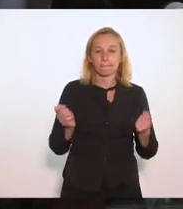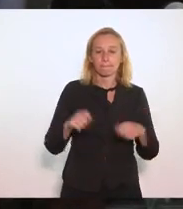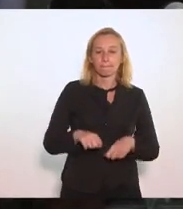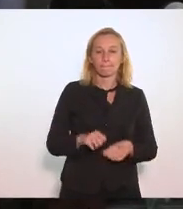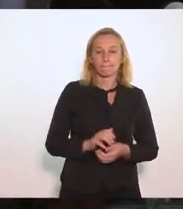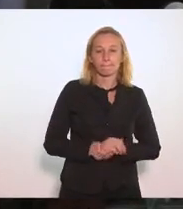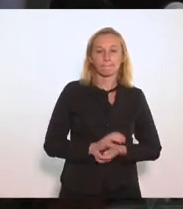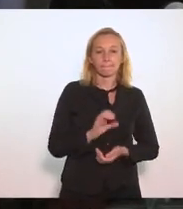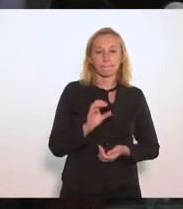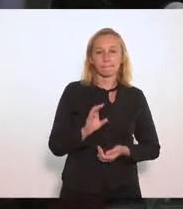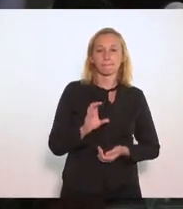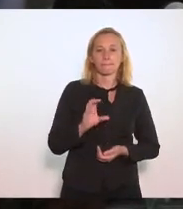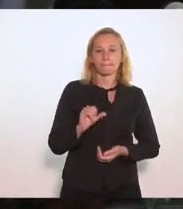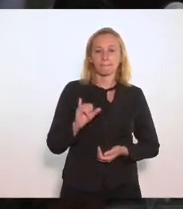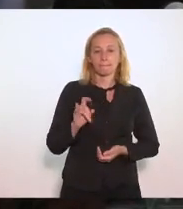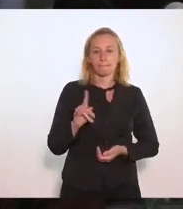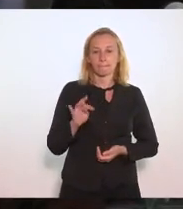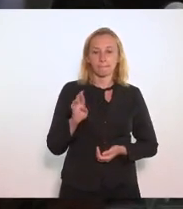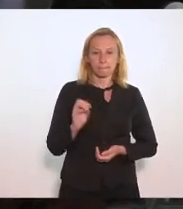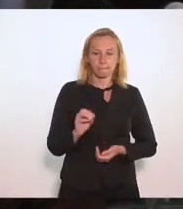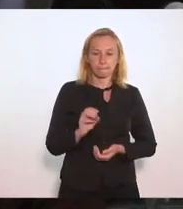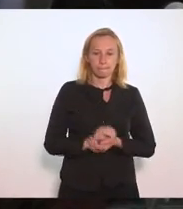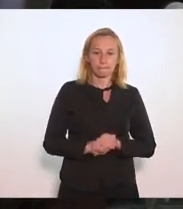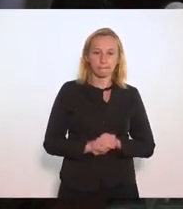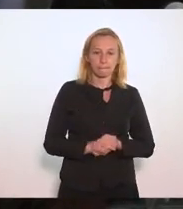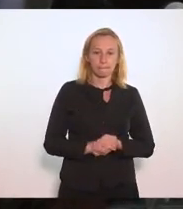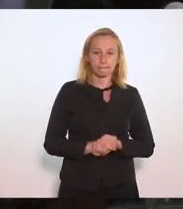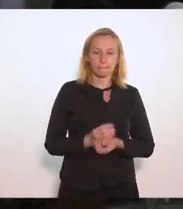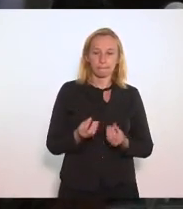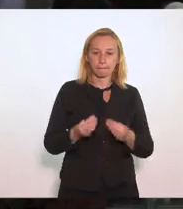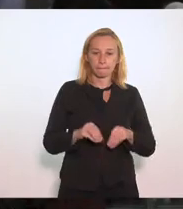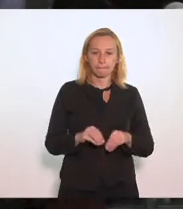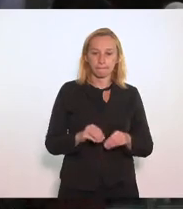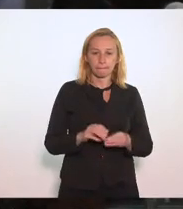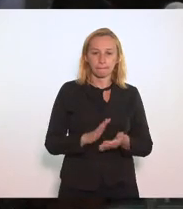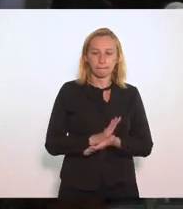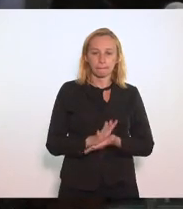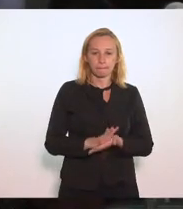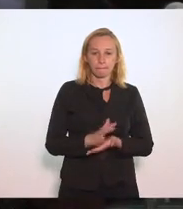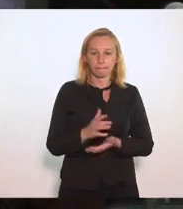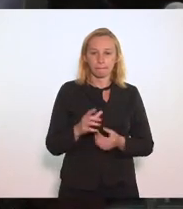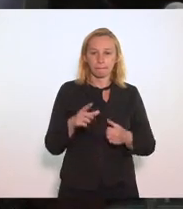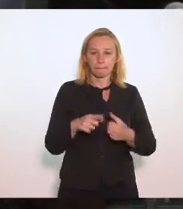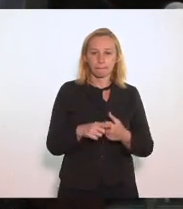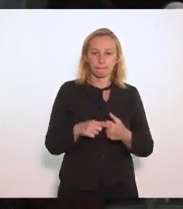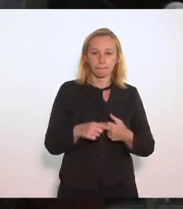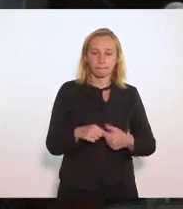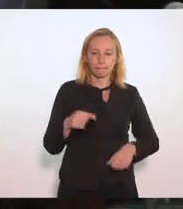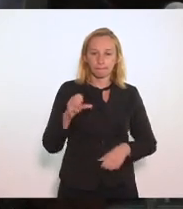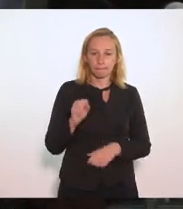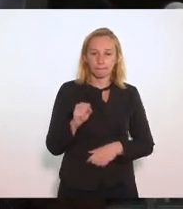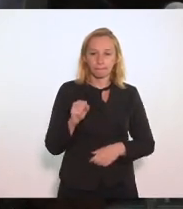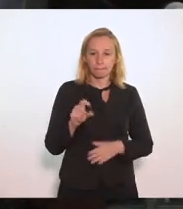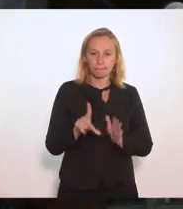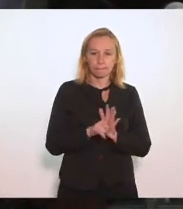cibernéticos Sem prejuízo Disposto no inciso 6º Artigo 8º Desta lei